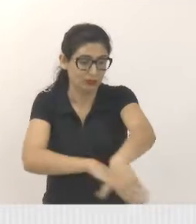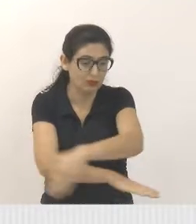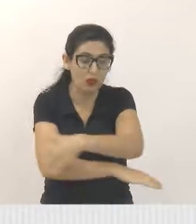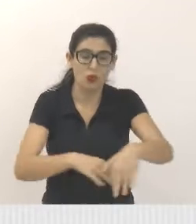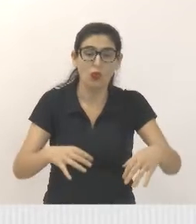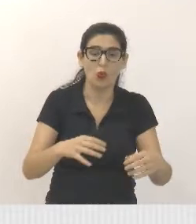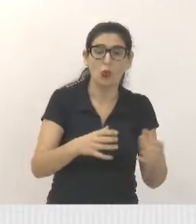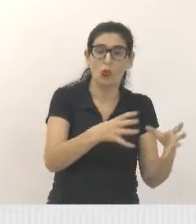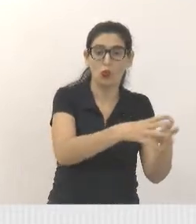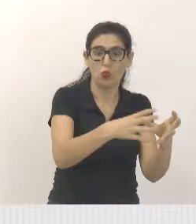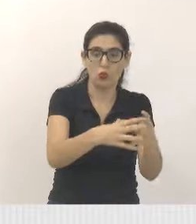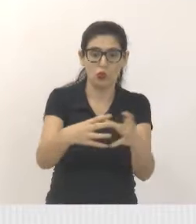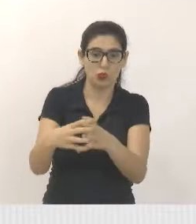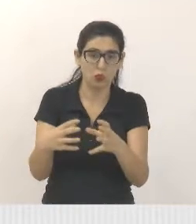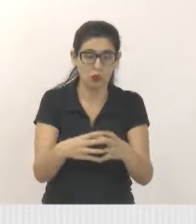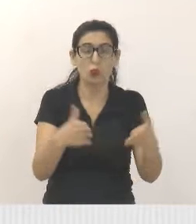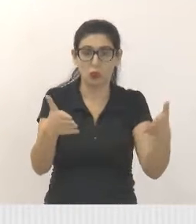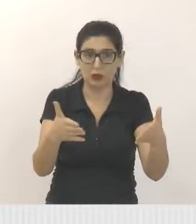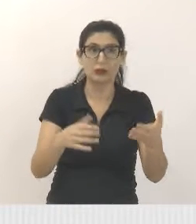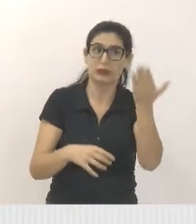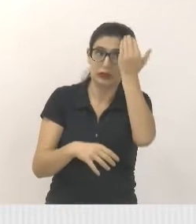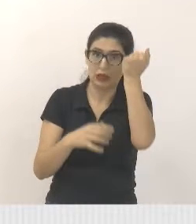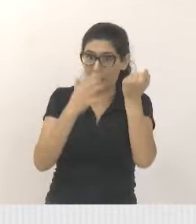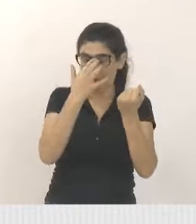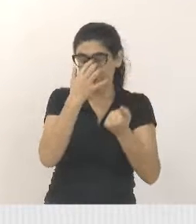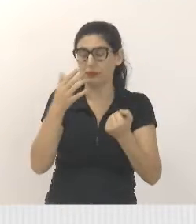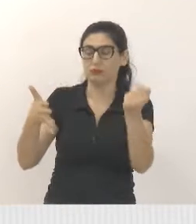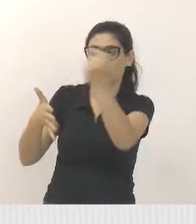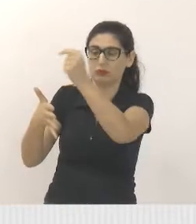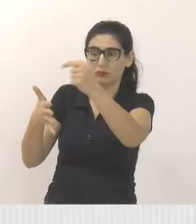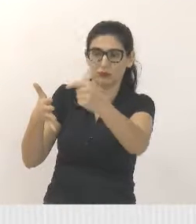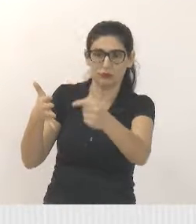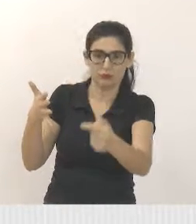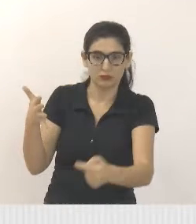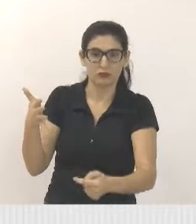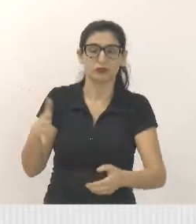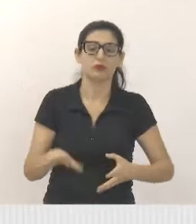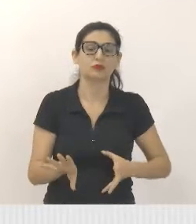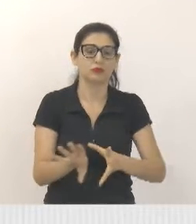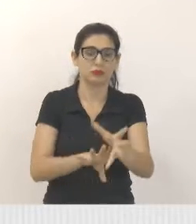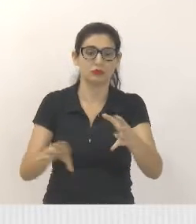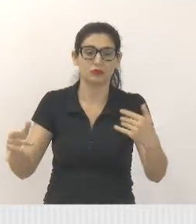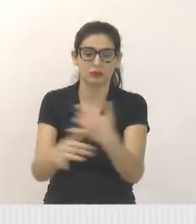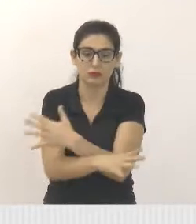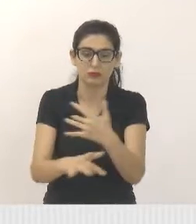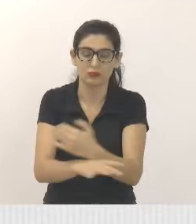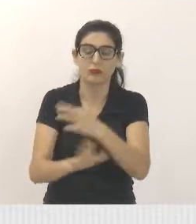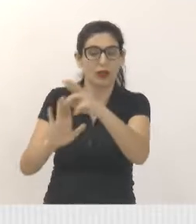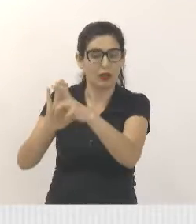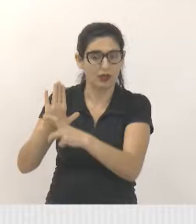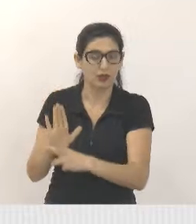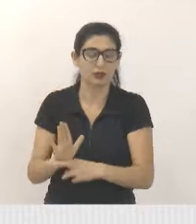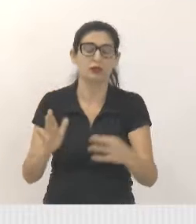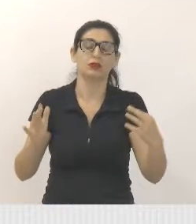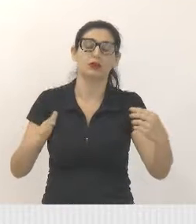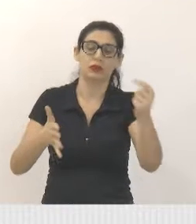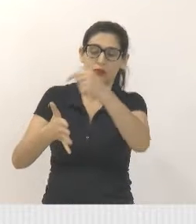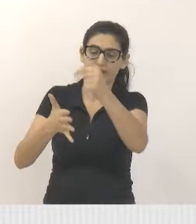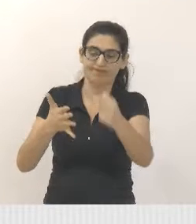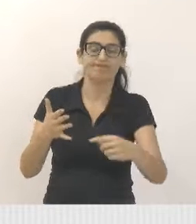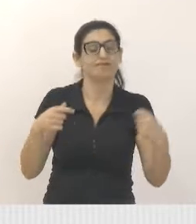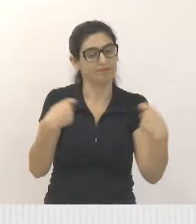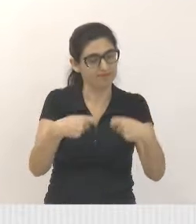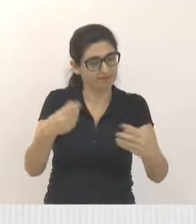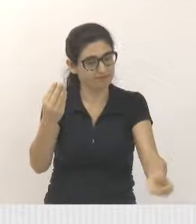algumas considerações a respeito do Conselho de Mobilidade. Quisemos fazer algumas emendas,